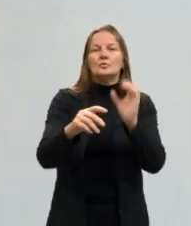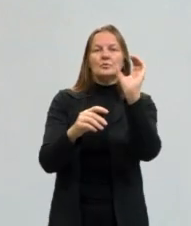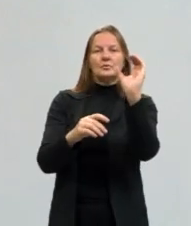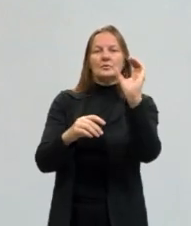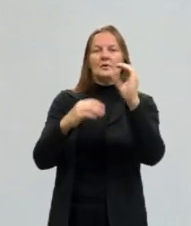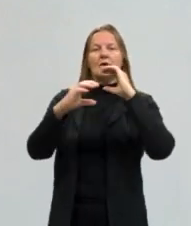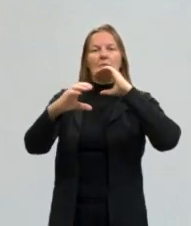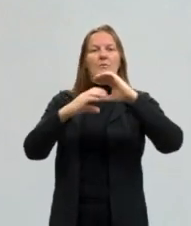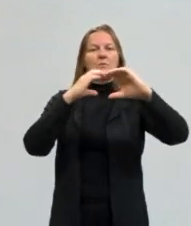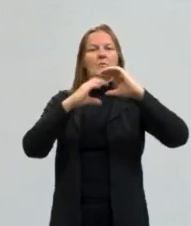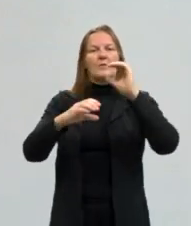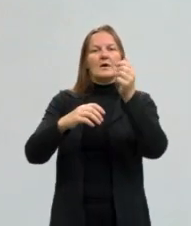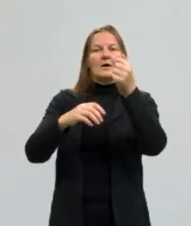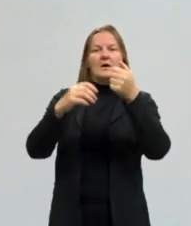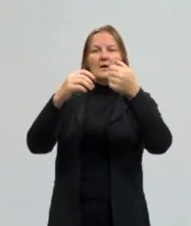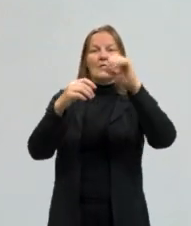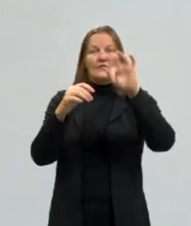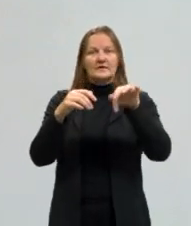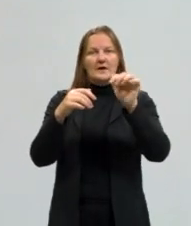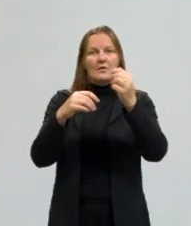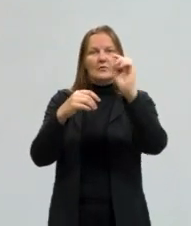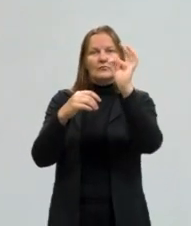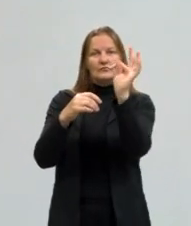ele canta,